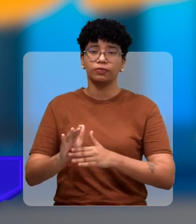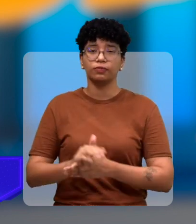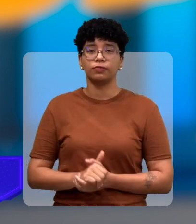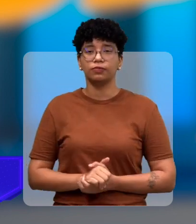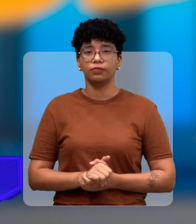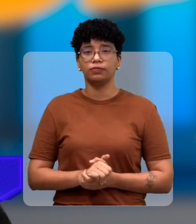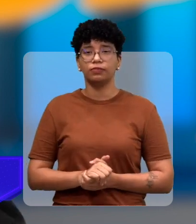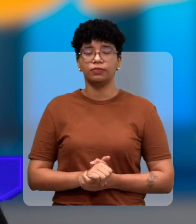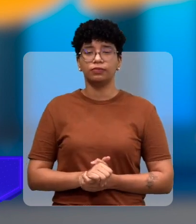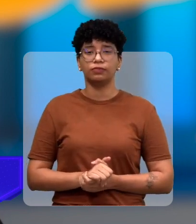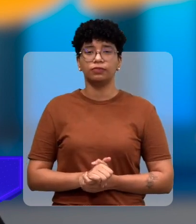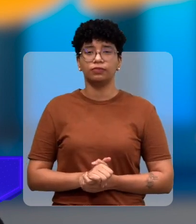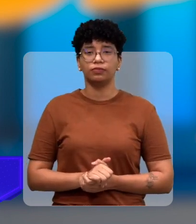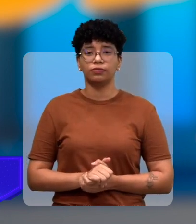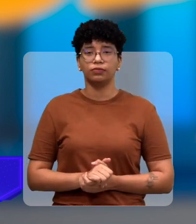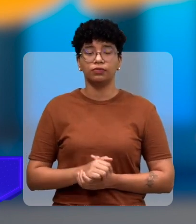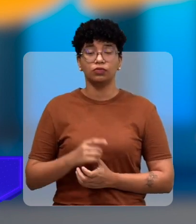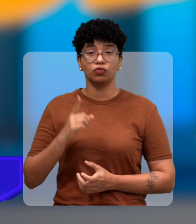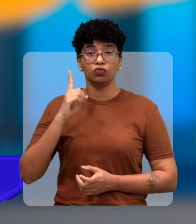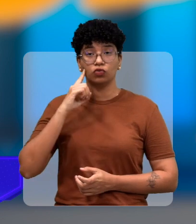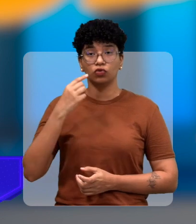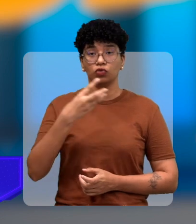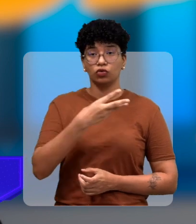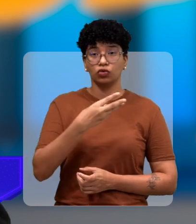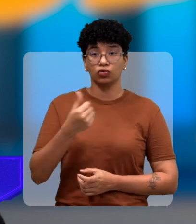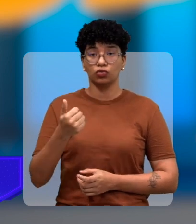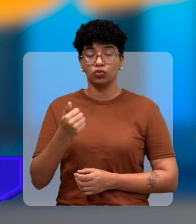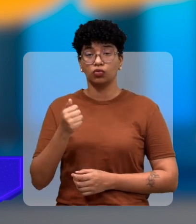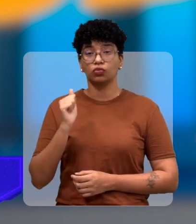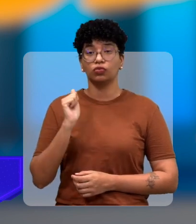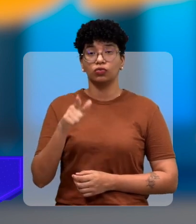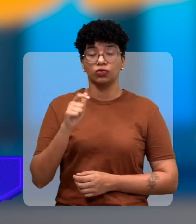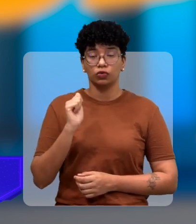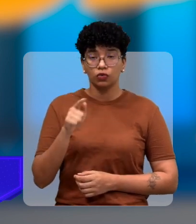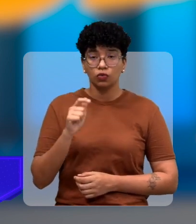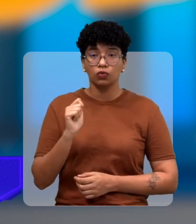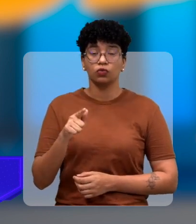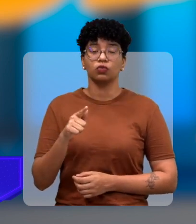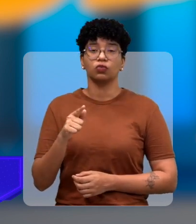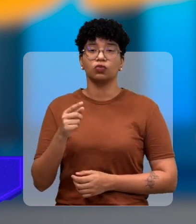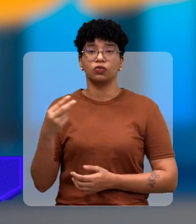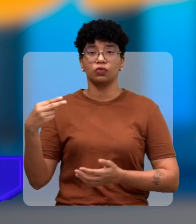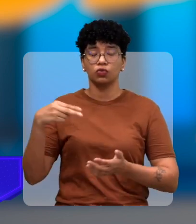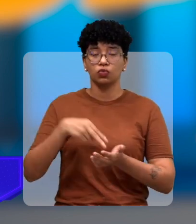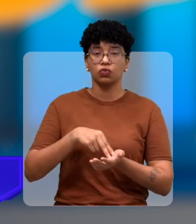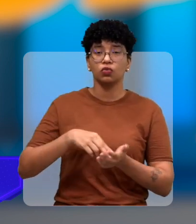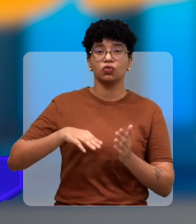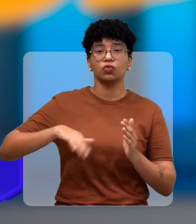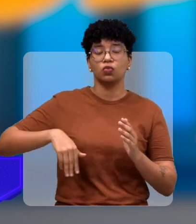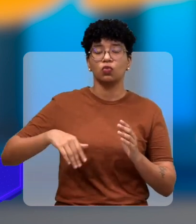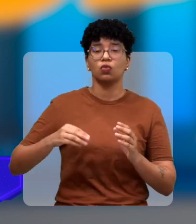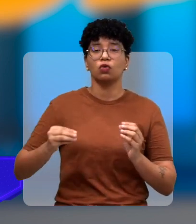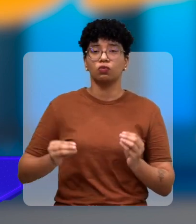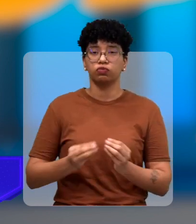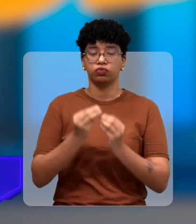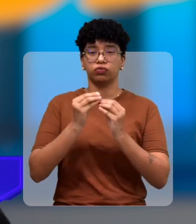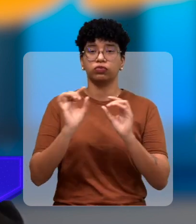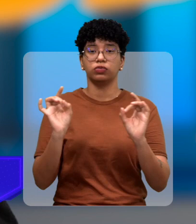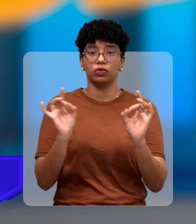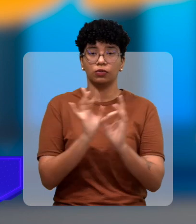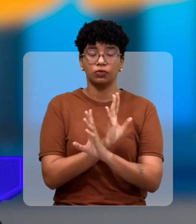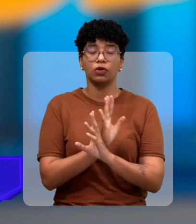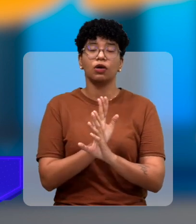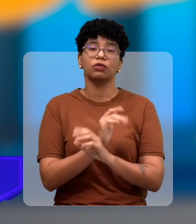essas esse espaço dia 31 de agosto nós já vamos trazer aqui para um clube aqui em Teresina nossos associados no